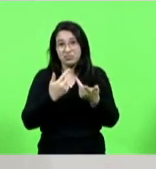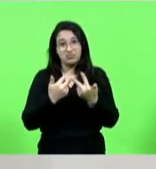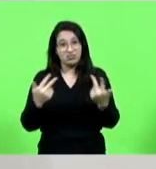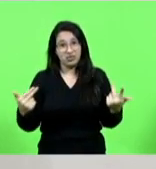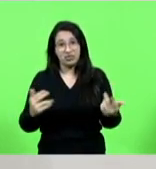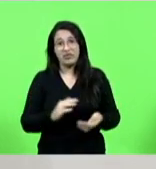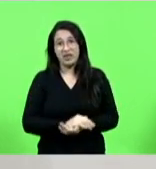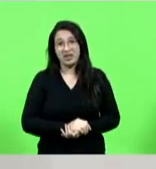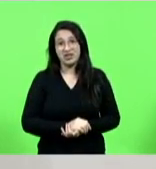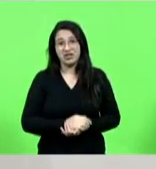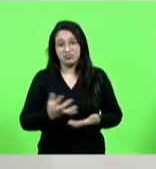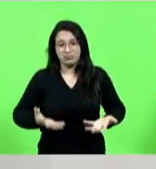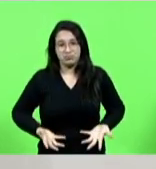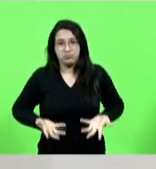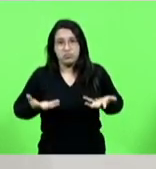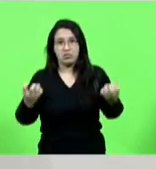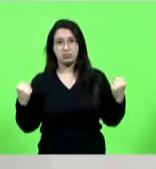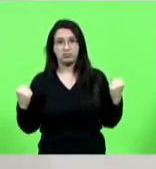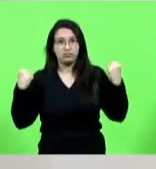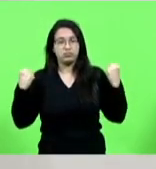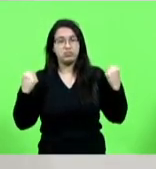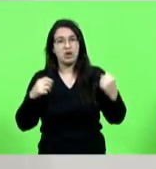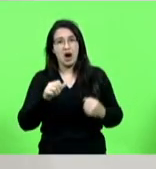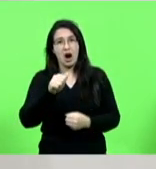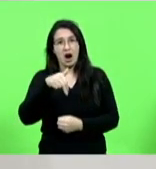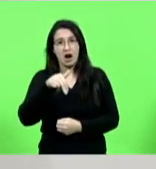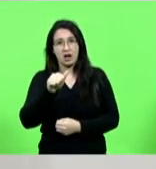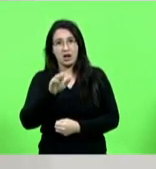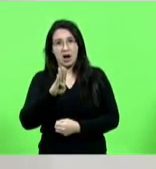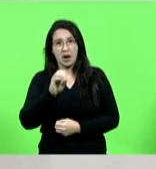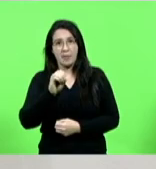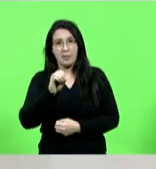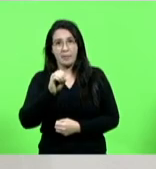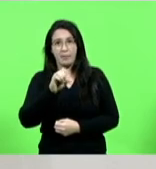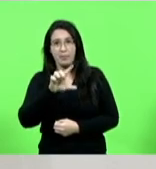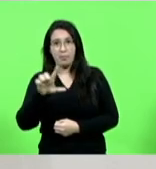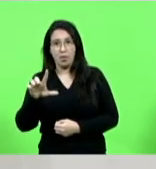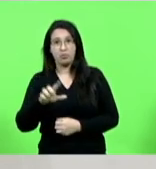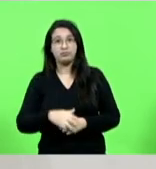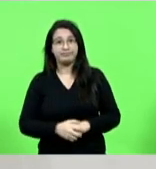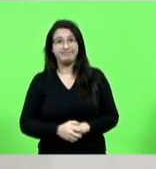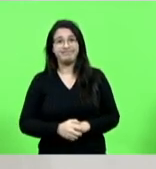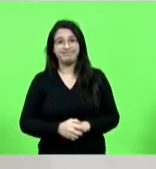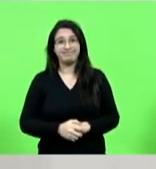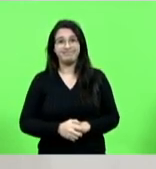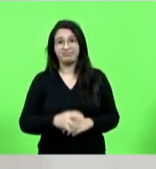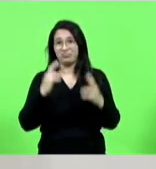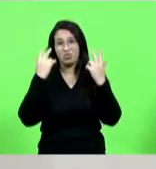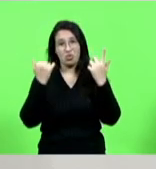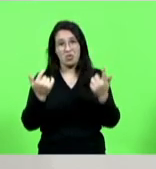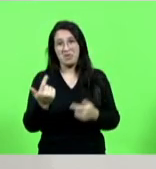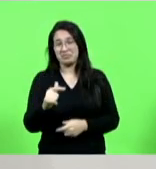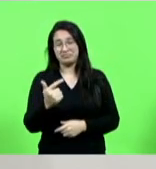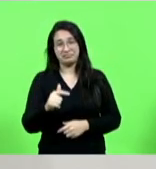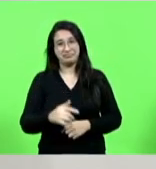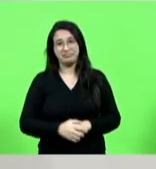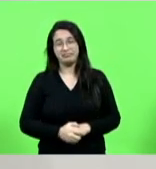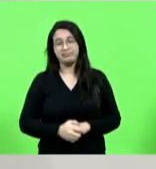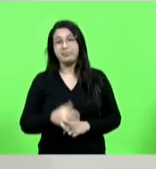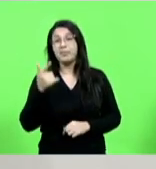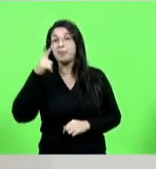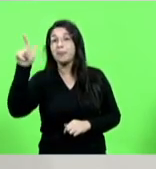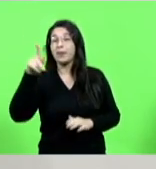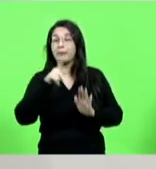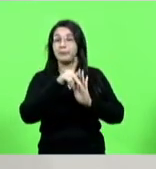estimulantes de anabolizantes isso então é algo fora do comum tem outro projeto que